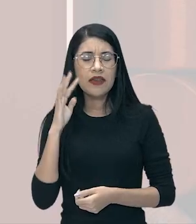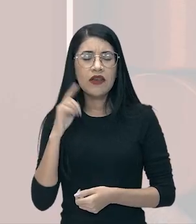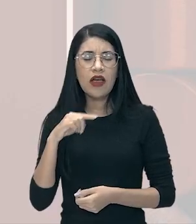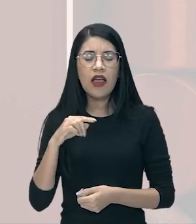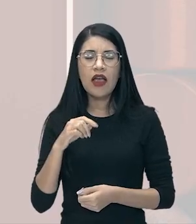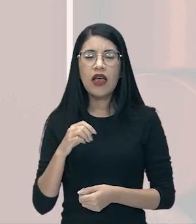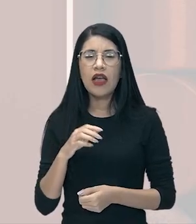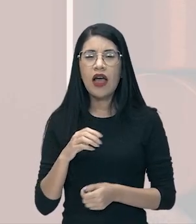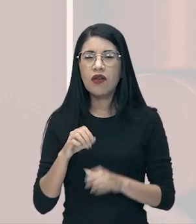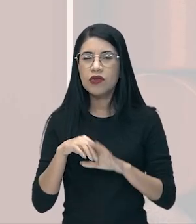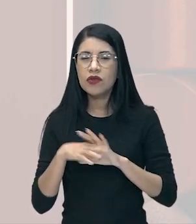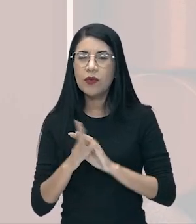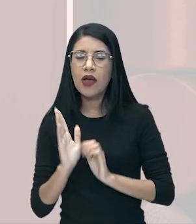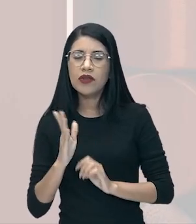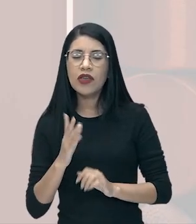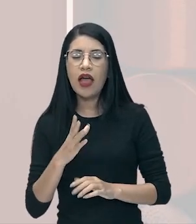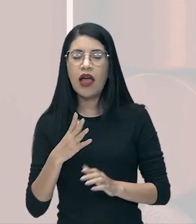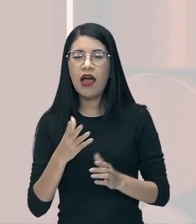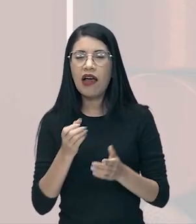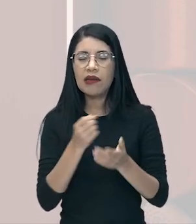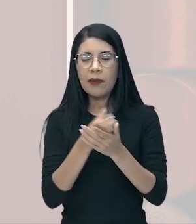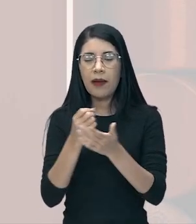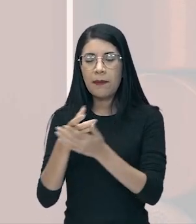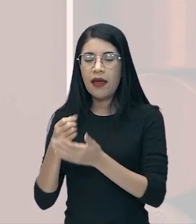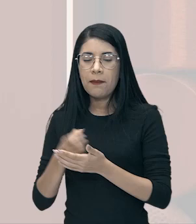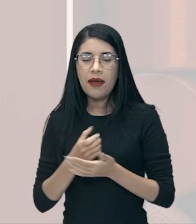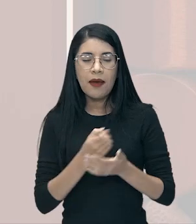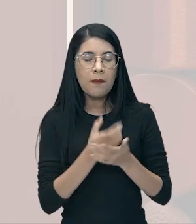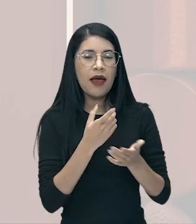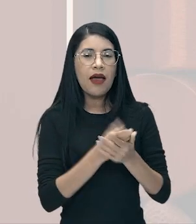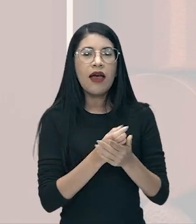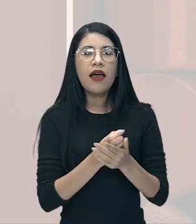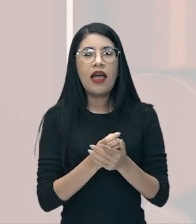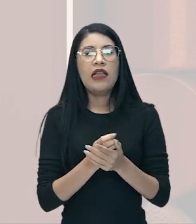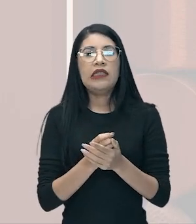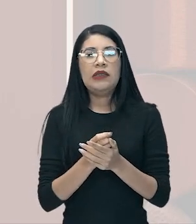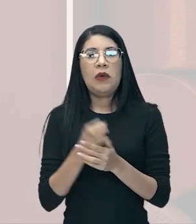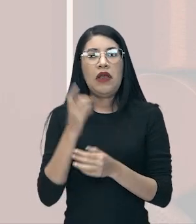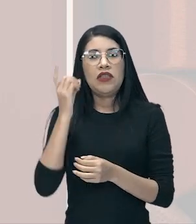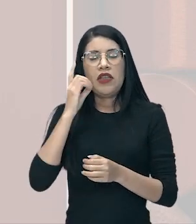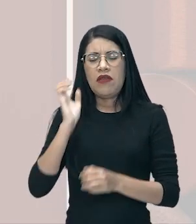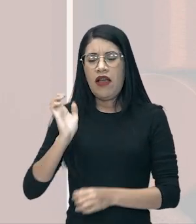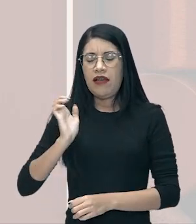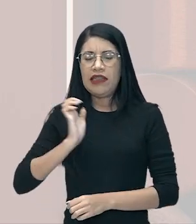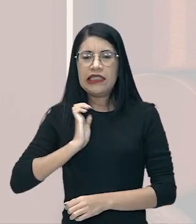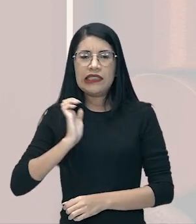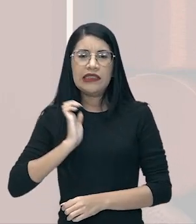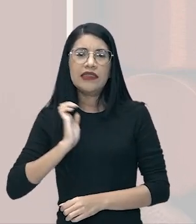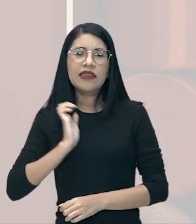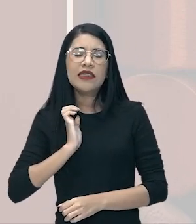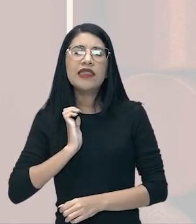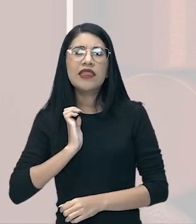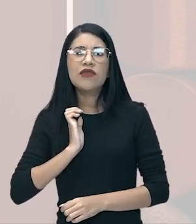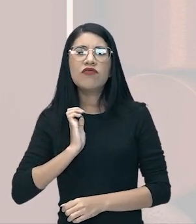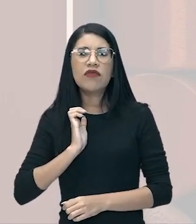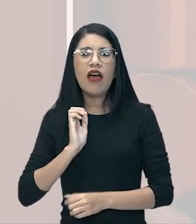consumista, né, gente? Do dia para a noite você vai sair de um grande magnata ali da Bolsa de Valores, um investidor, e vê